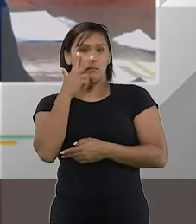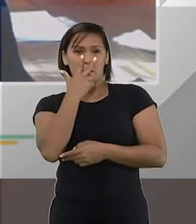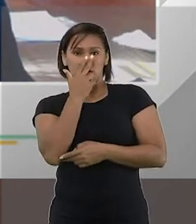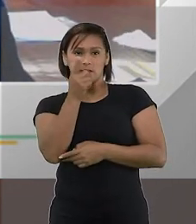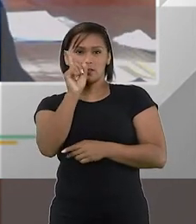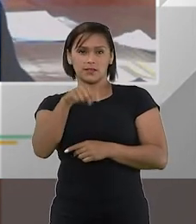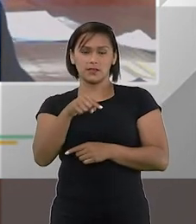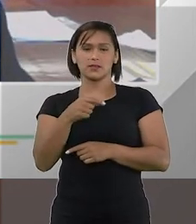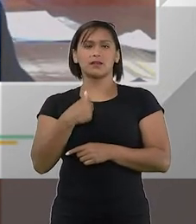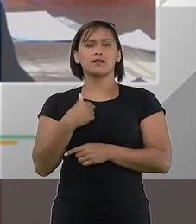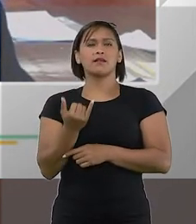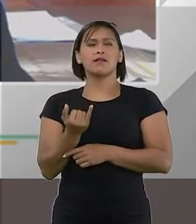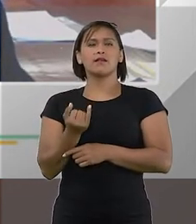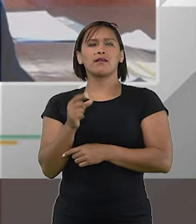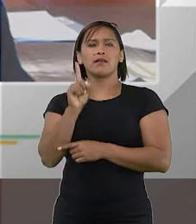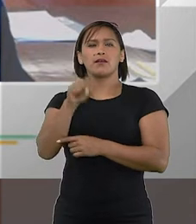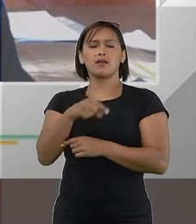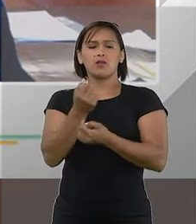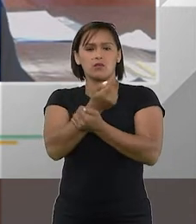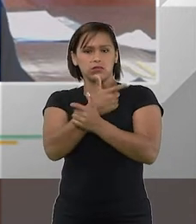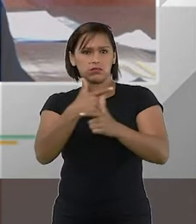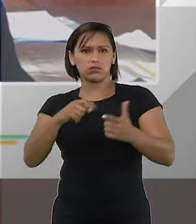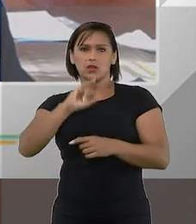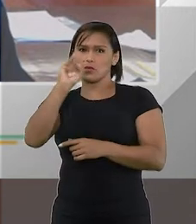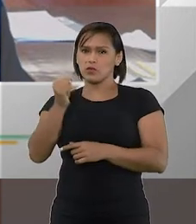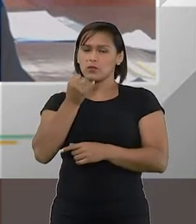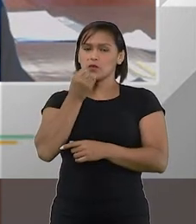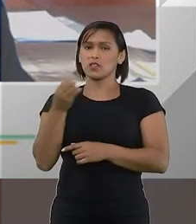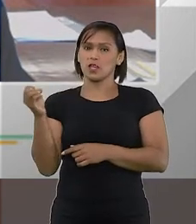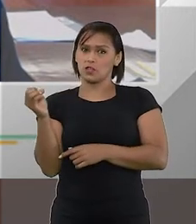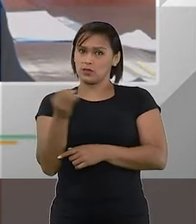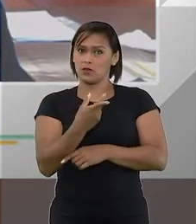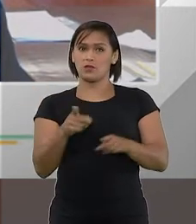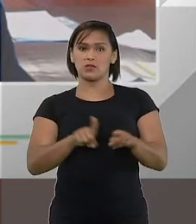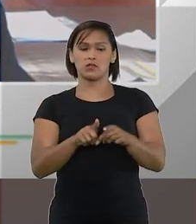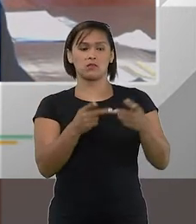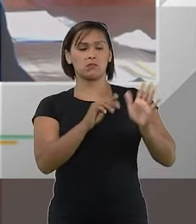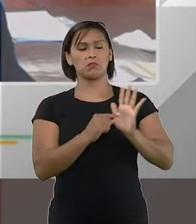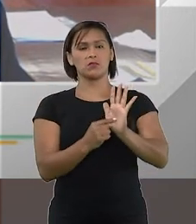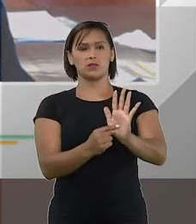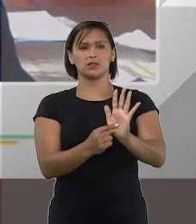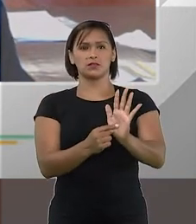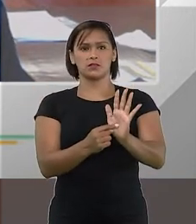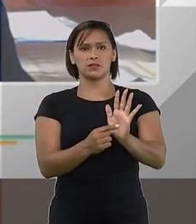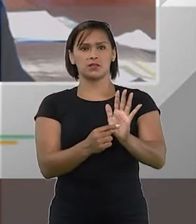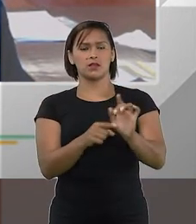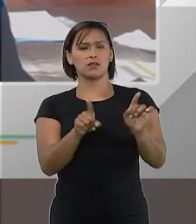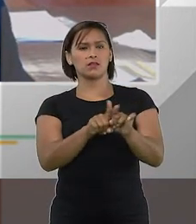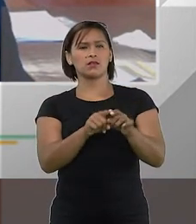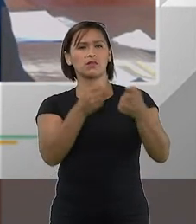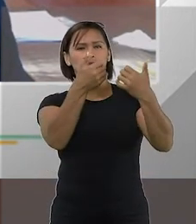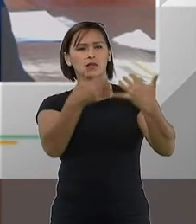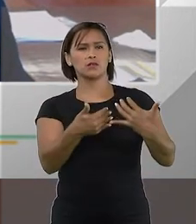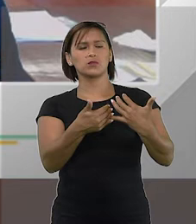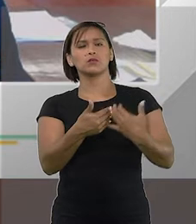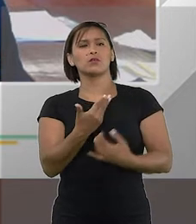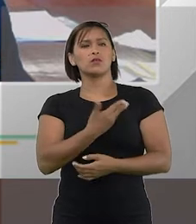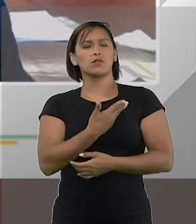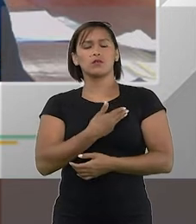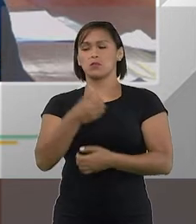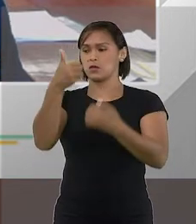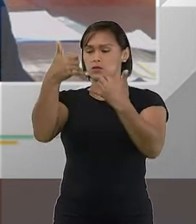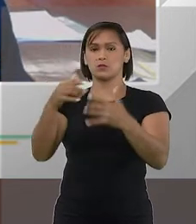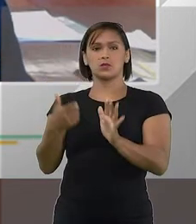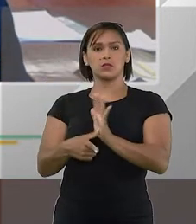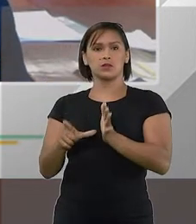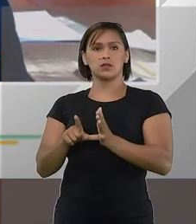parece que é uma grande novidade trazida. como disse o colega,